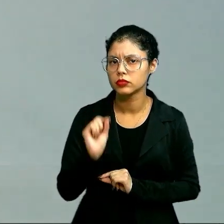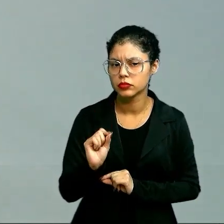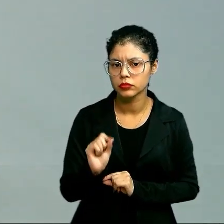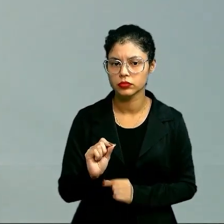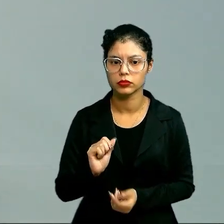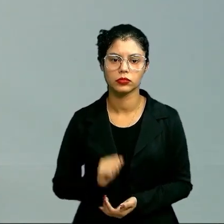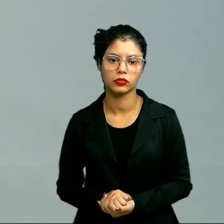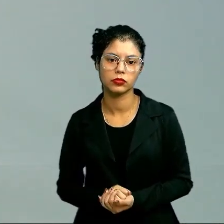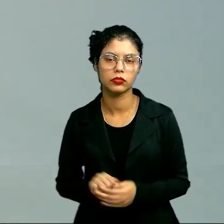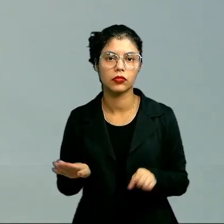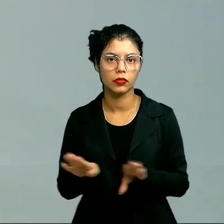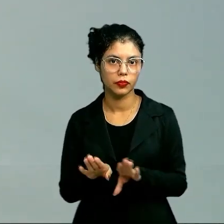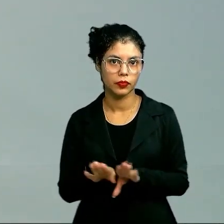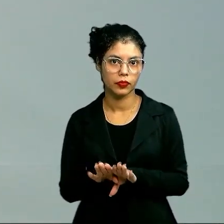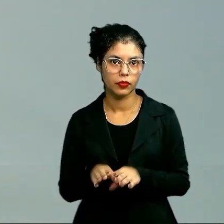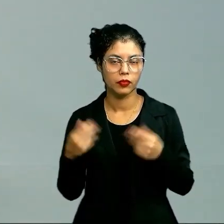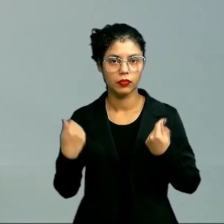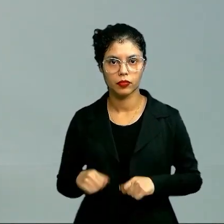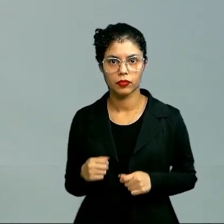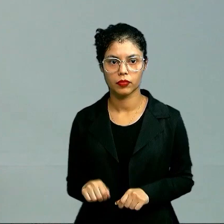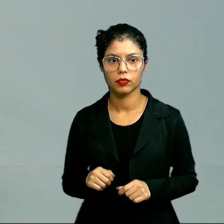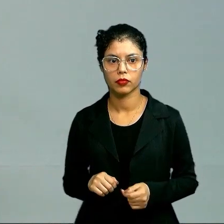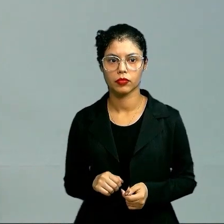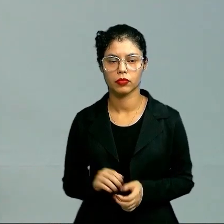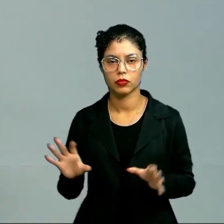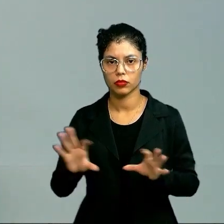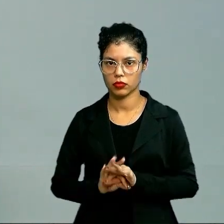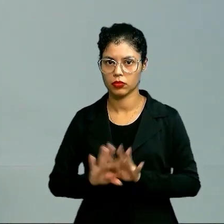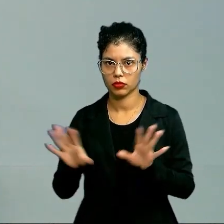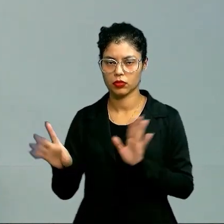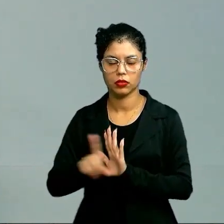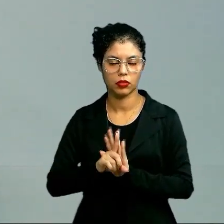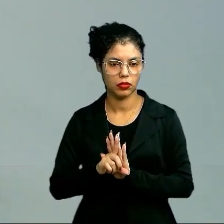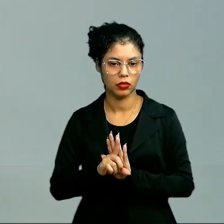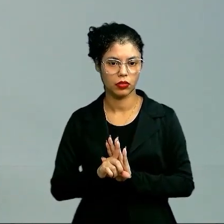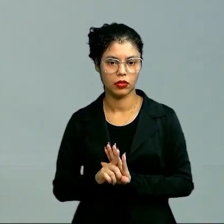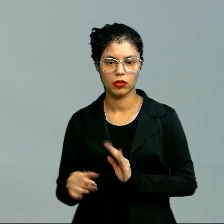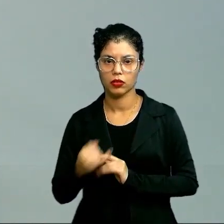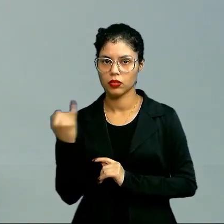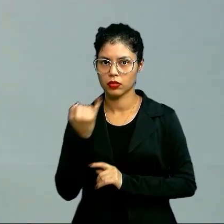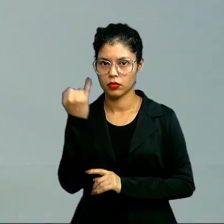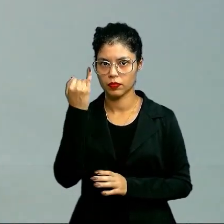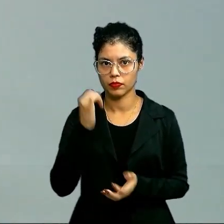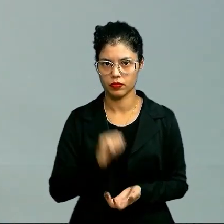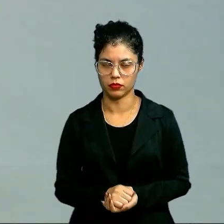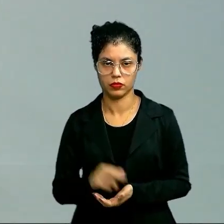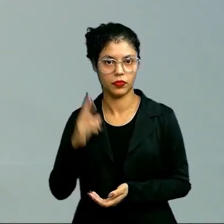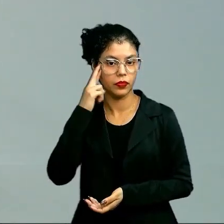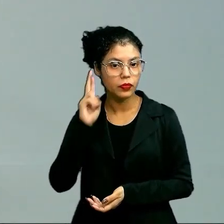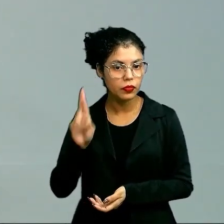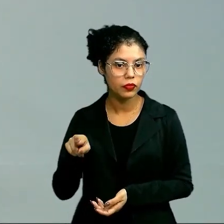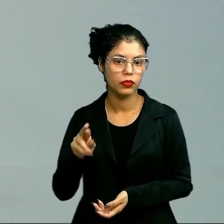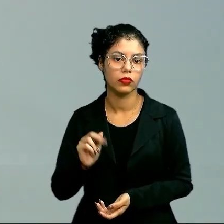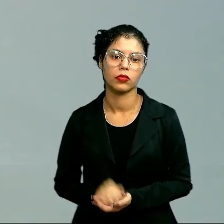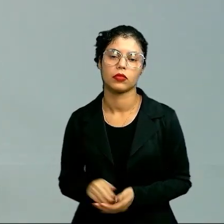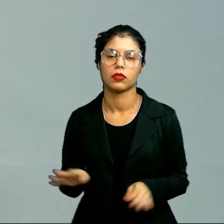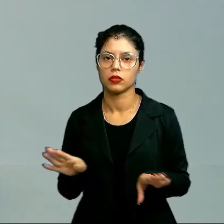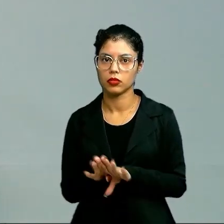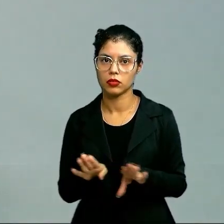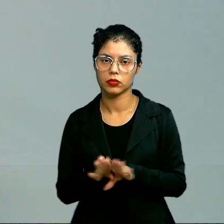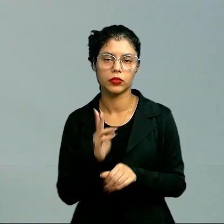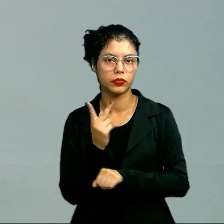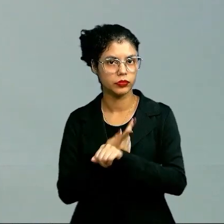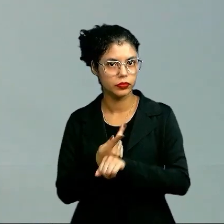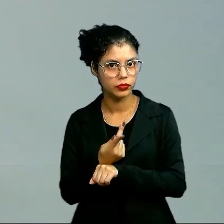Então, significa que nós devemos abandonar essas leis, principalmente fundamentadas na razão, e a gente deve